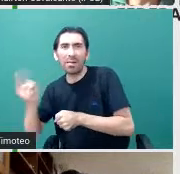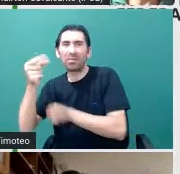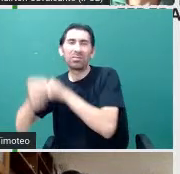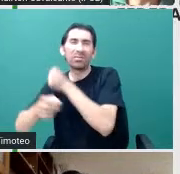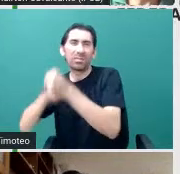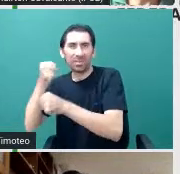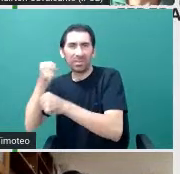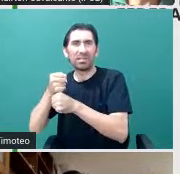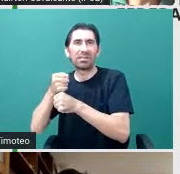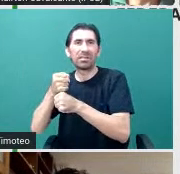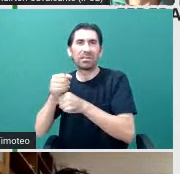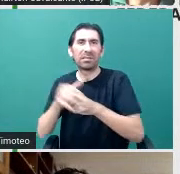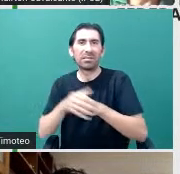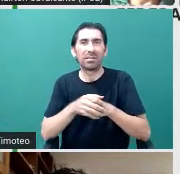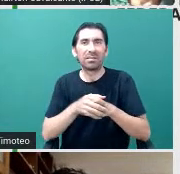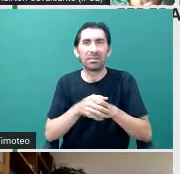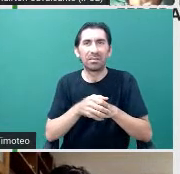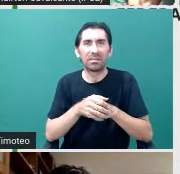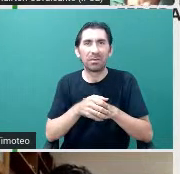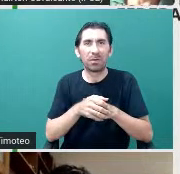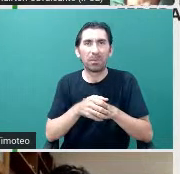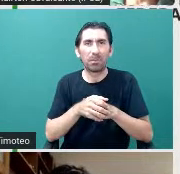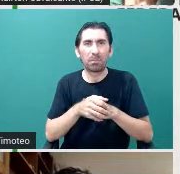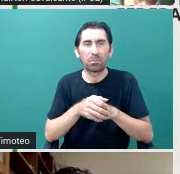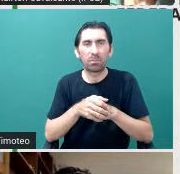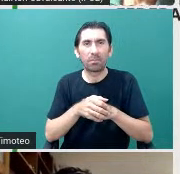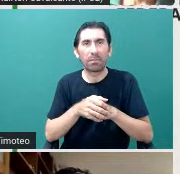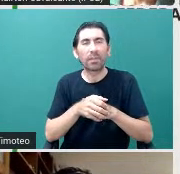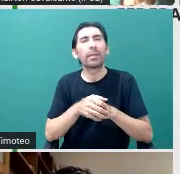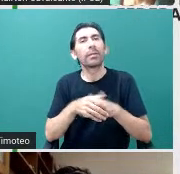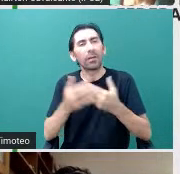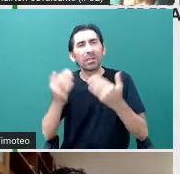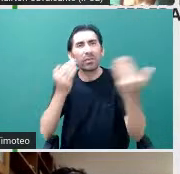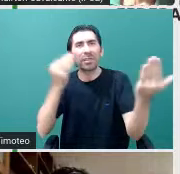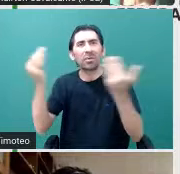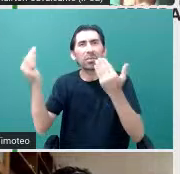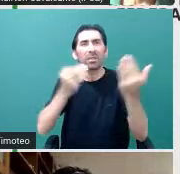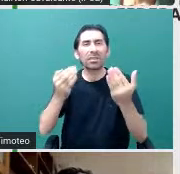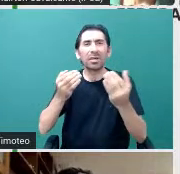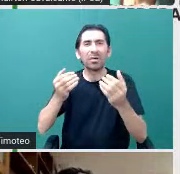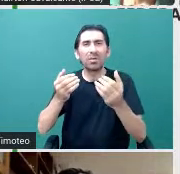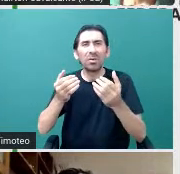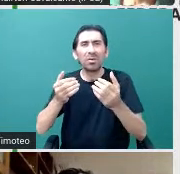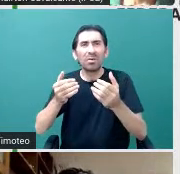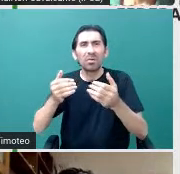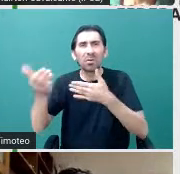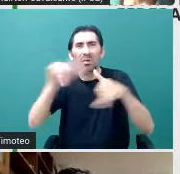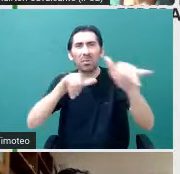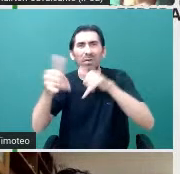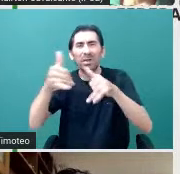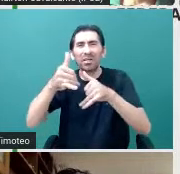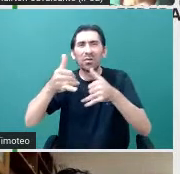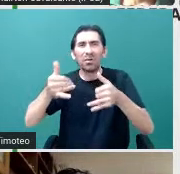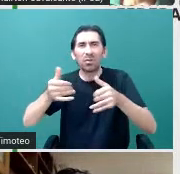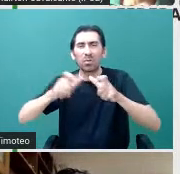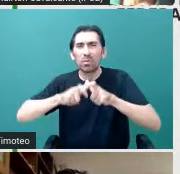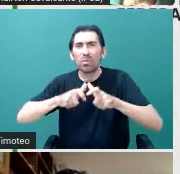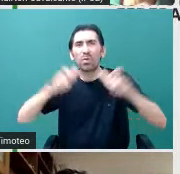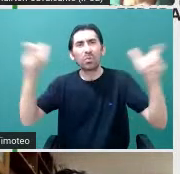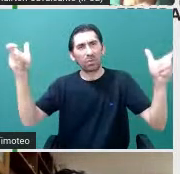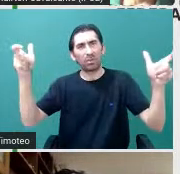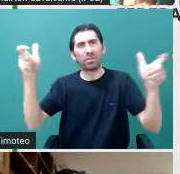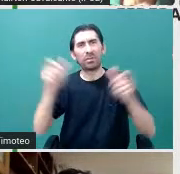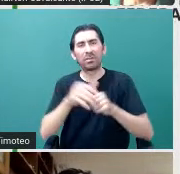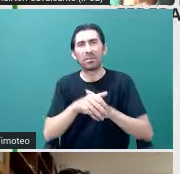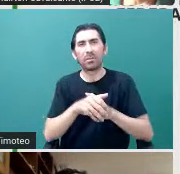terra, nos grandes laboratórios, em salas que usam o relógio do tamanho da sala.